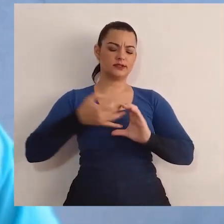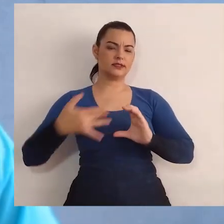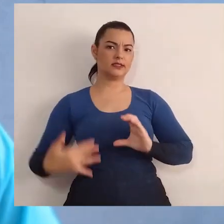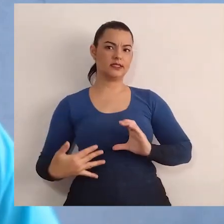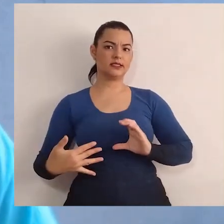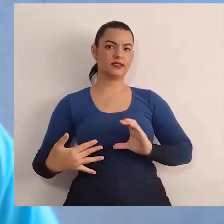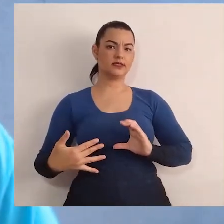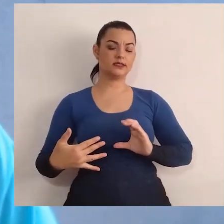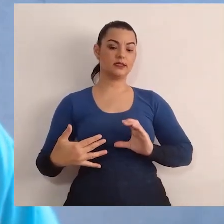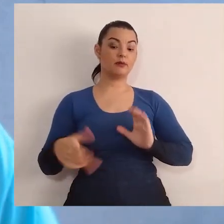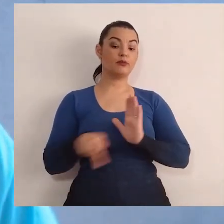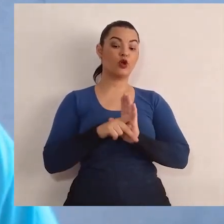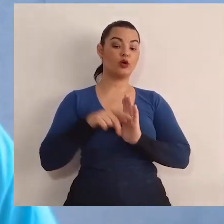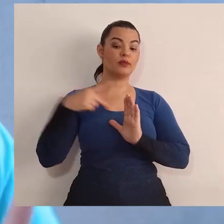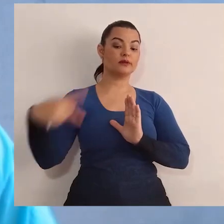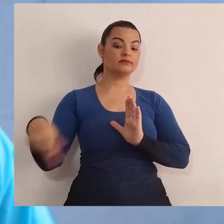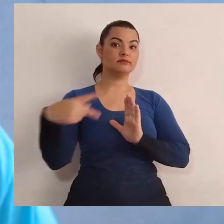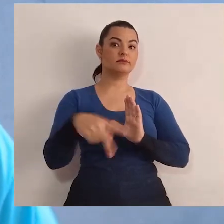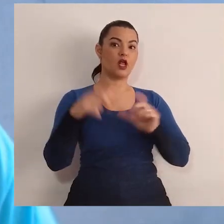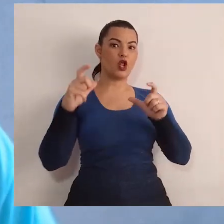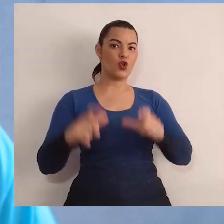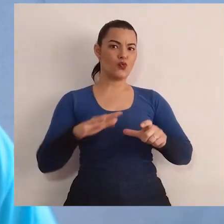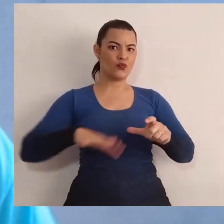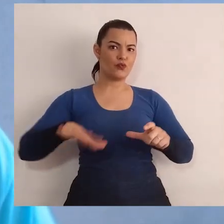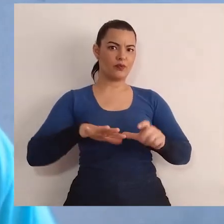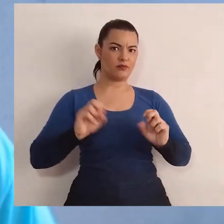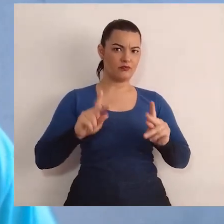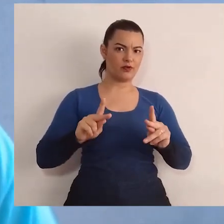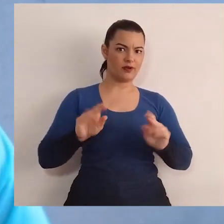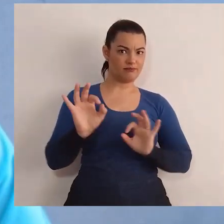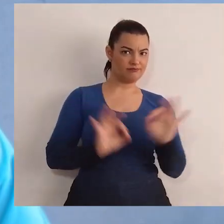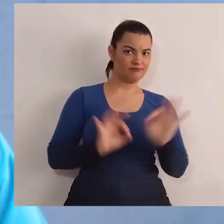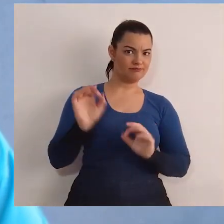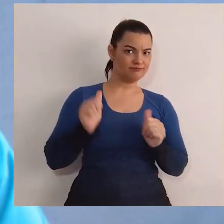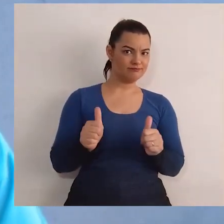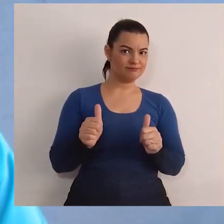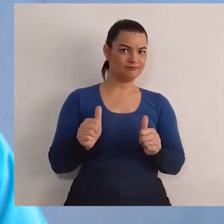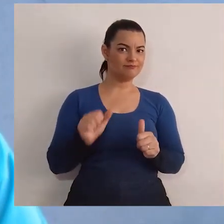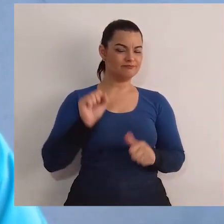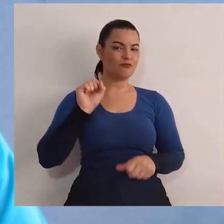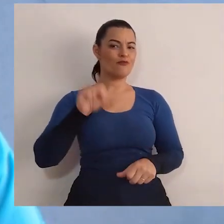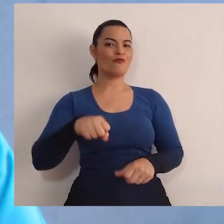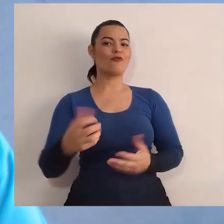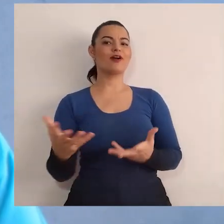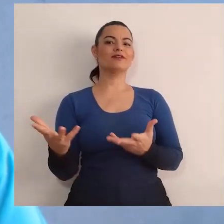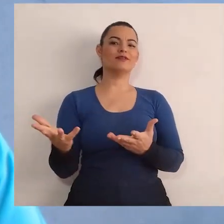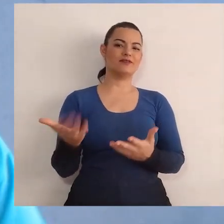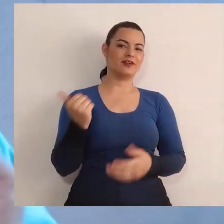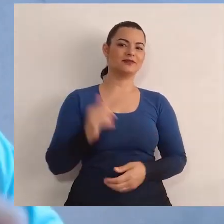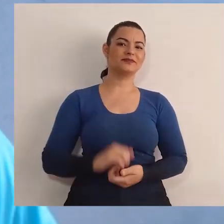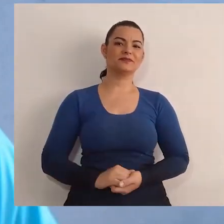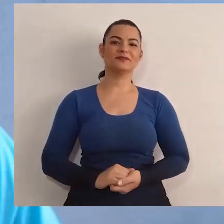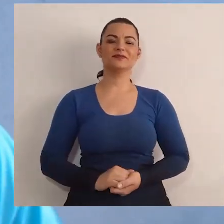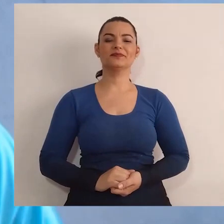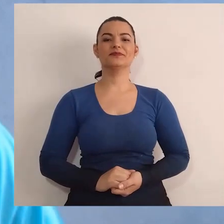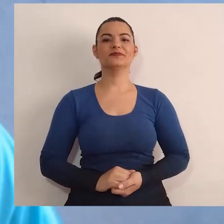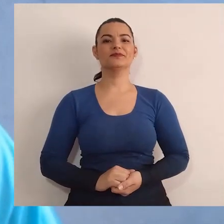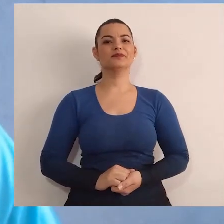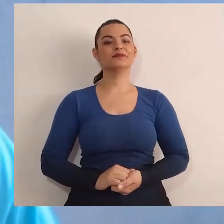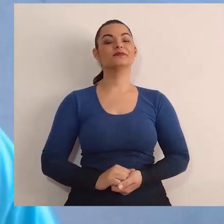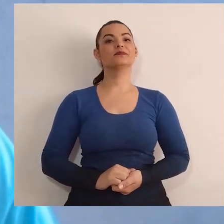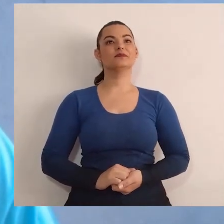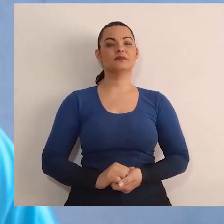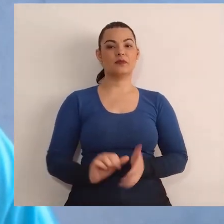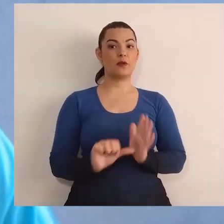consideração todas as características desses espaços. Preparados? Sim? Então, vamos lá.